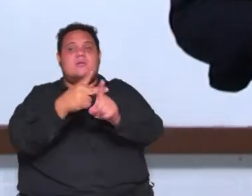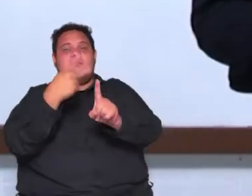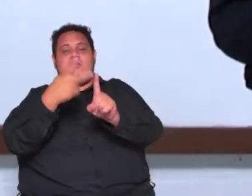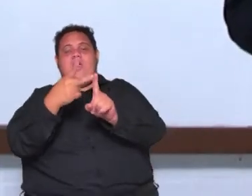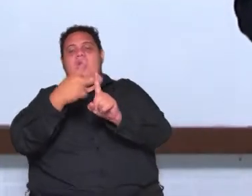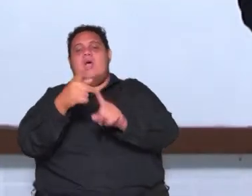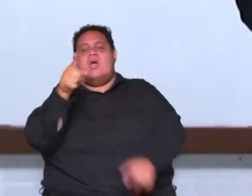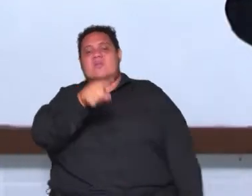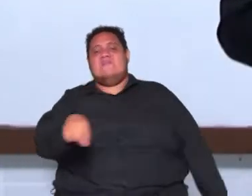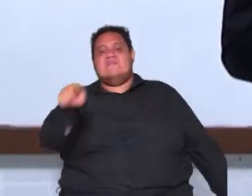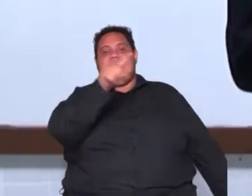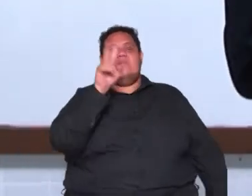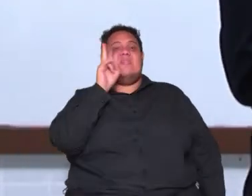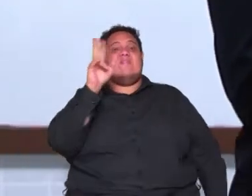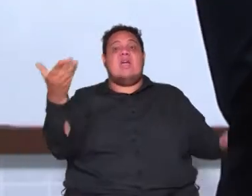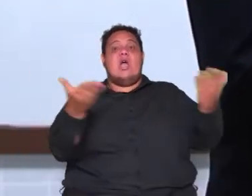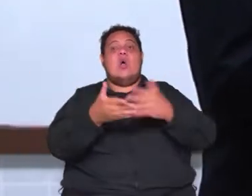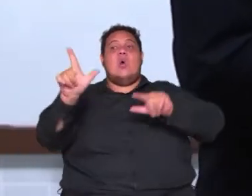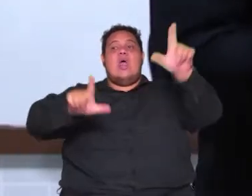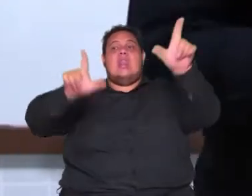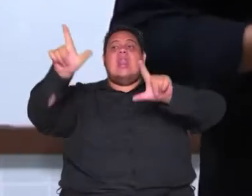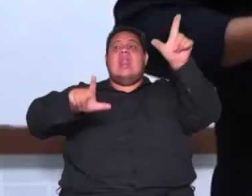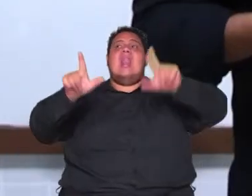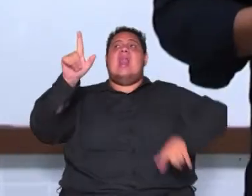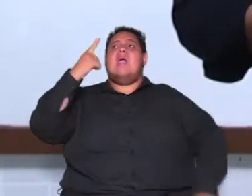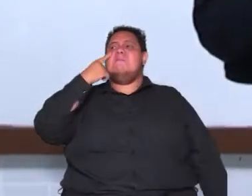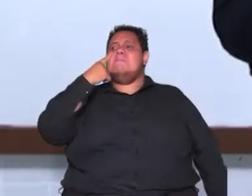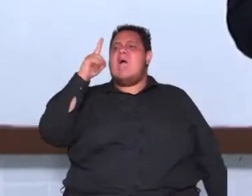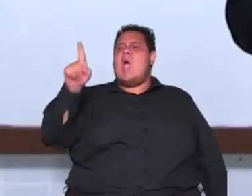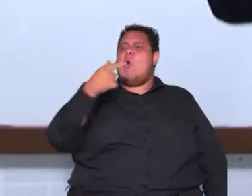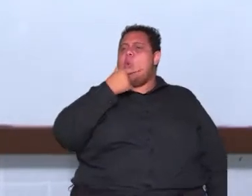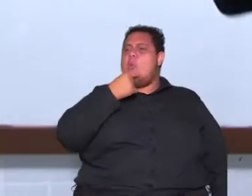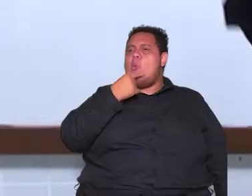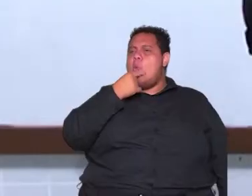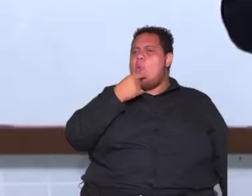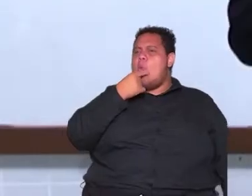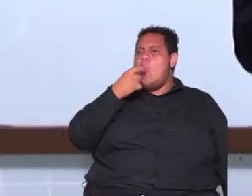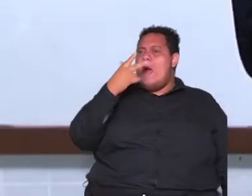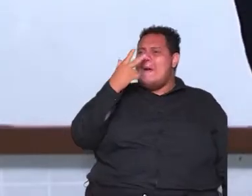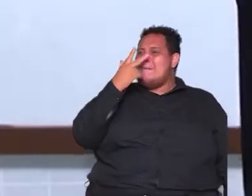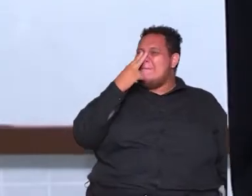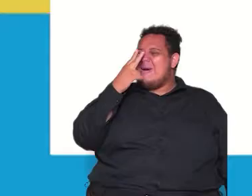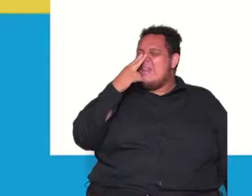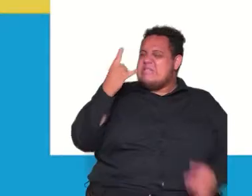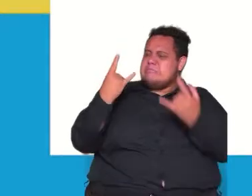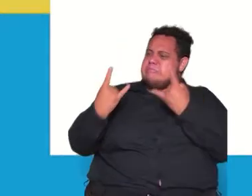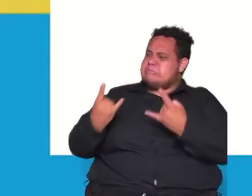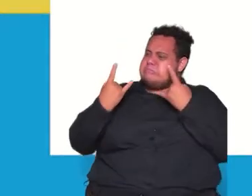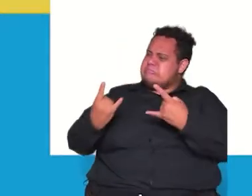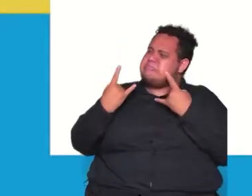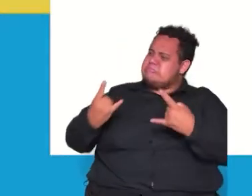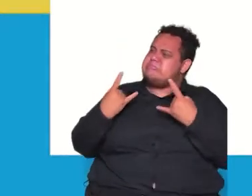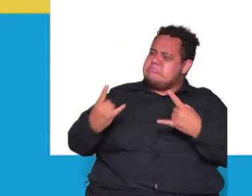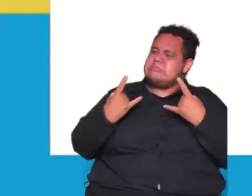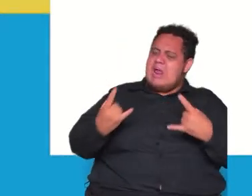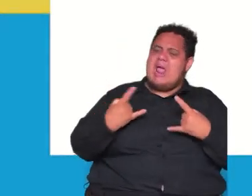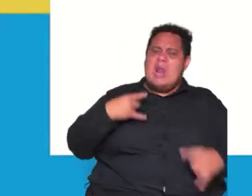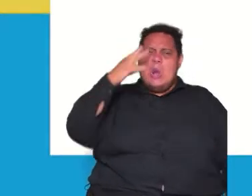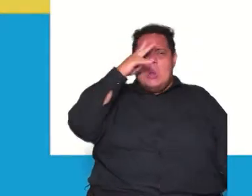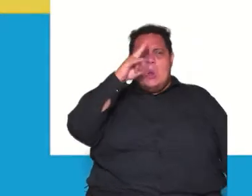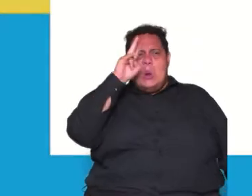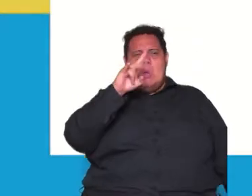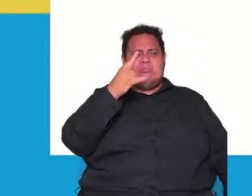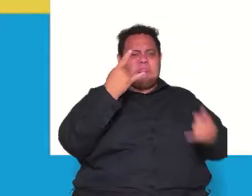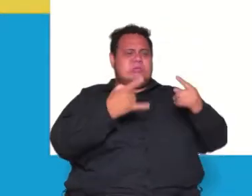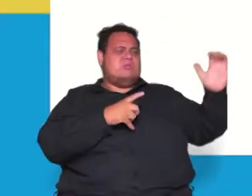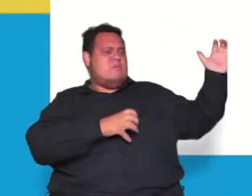aqui que parece né parece um roqueiro né quando olha esse cara eu me lembro do guitarrista do Queen